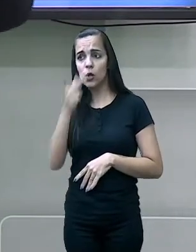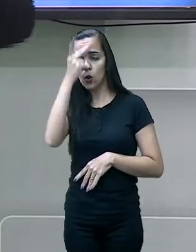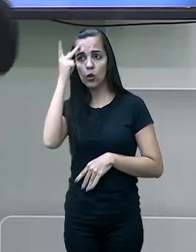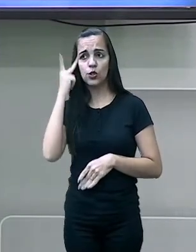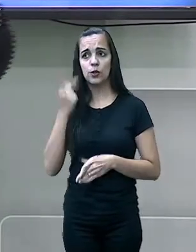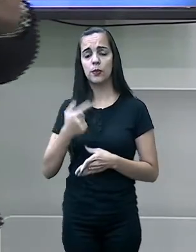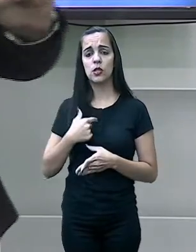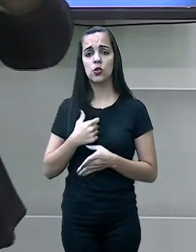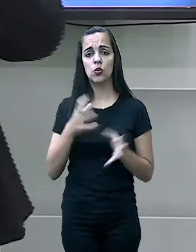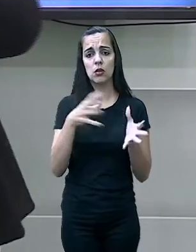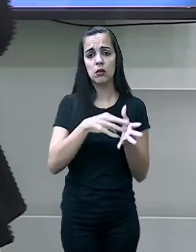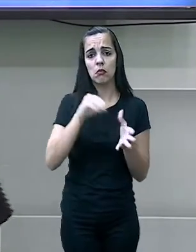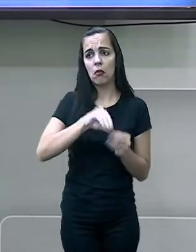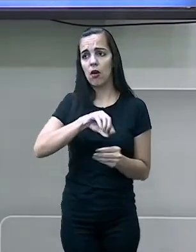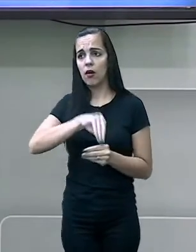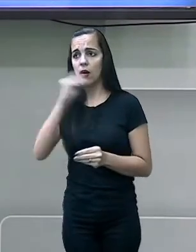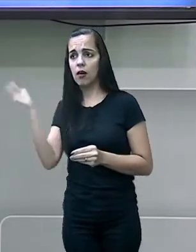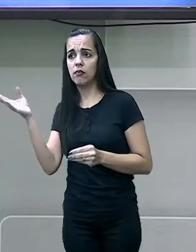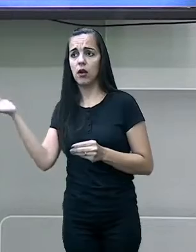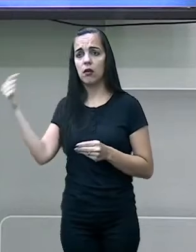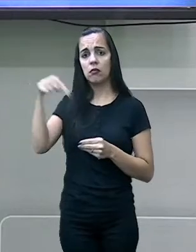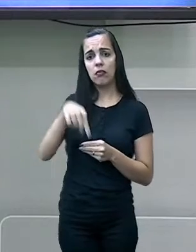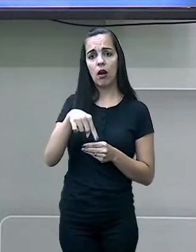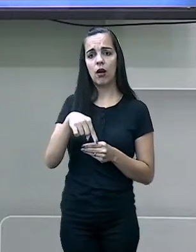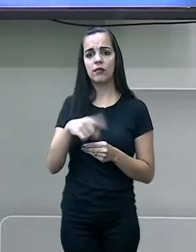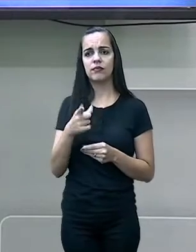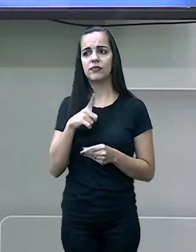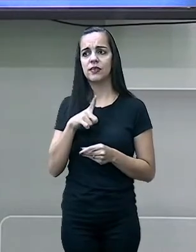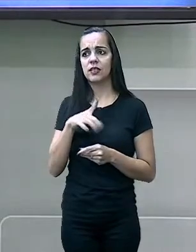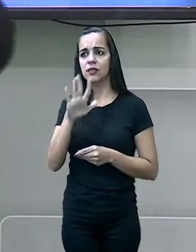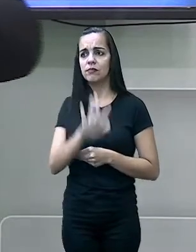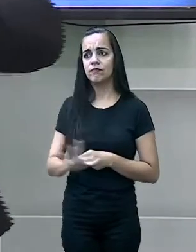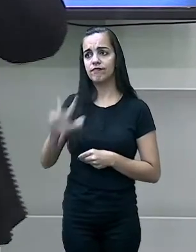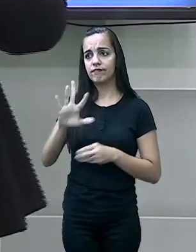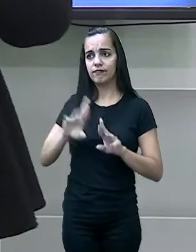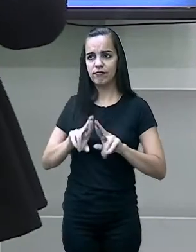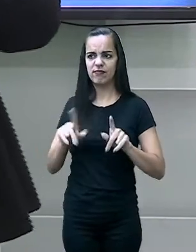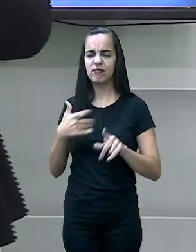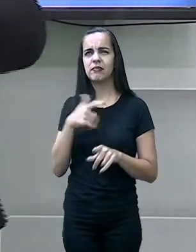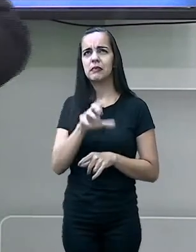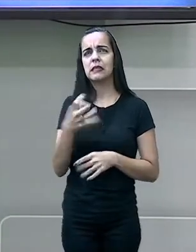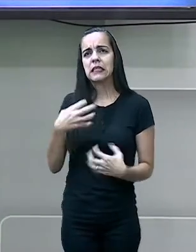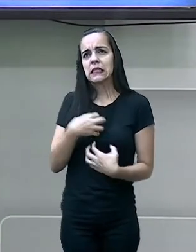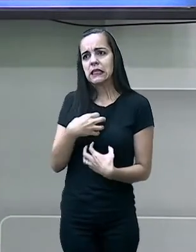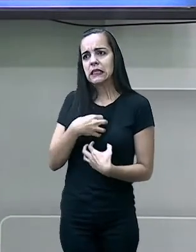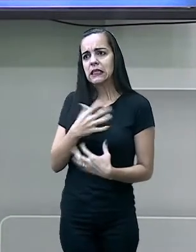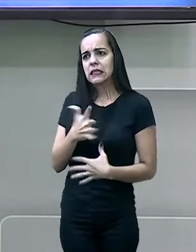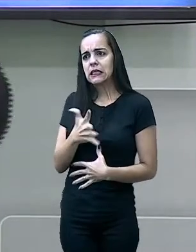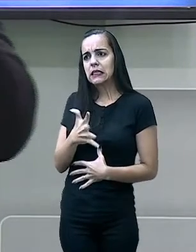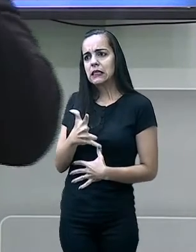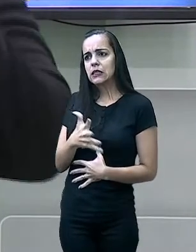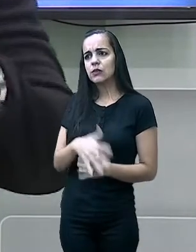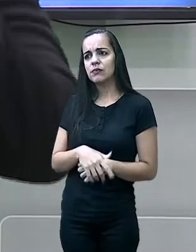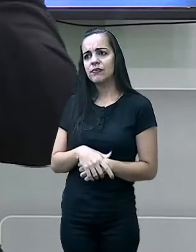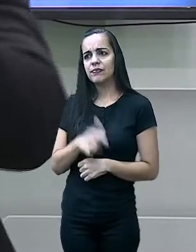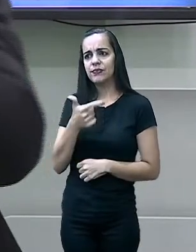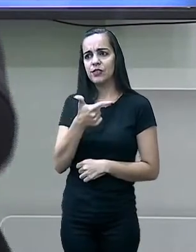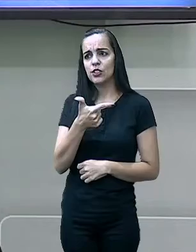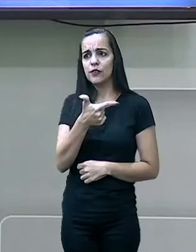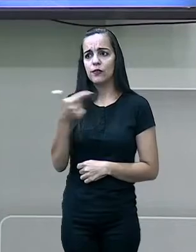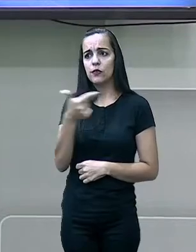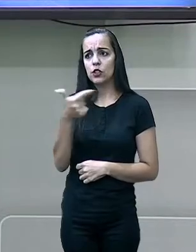de habitantes no Brasil pela área, você vai ter mais ou menos vinte e dois